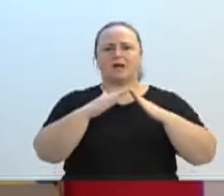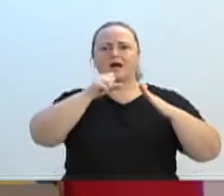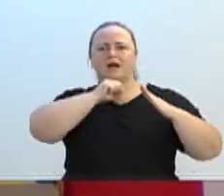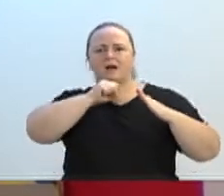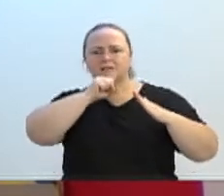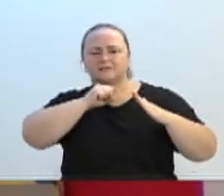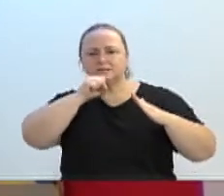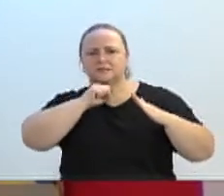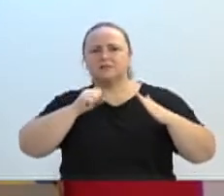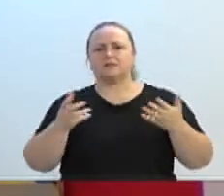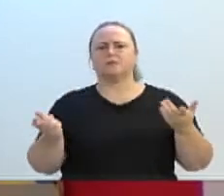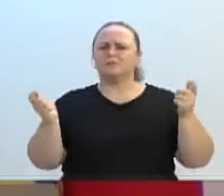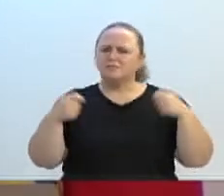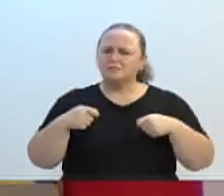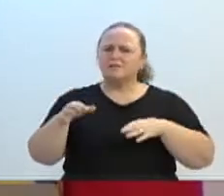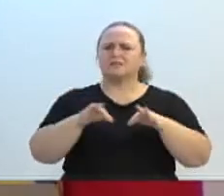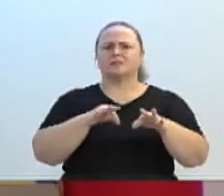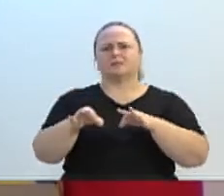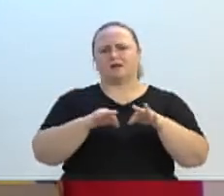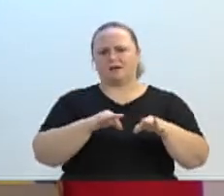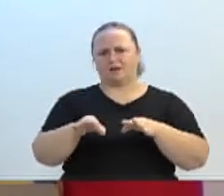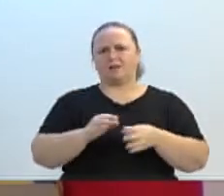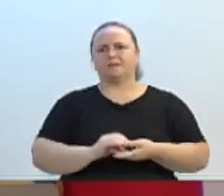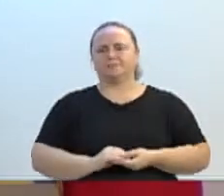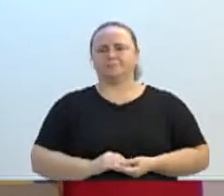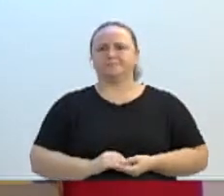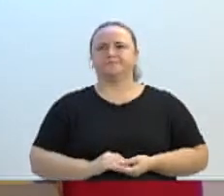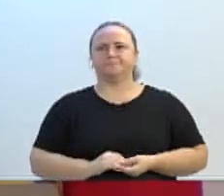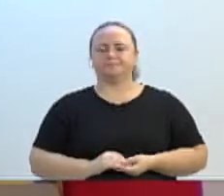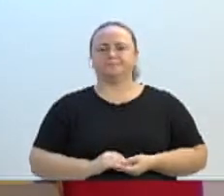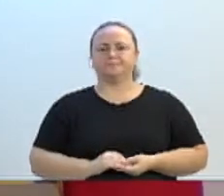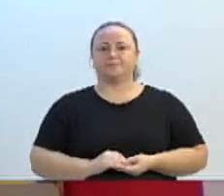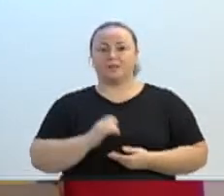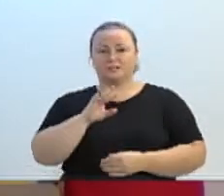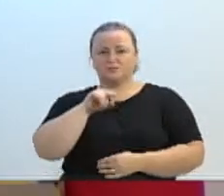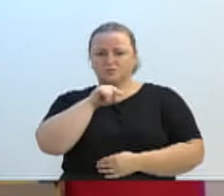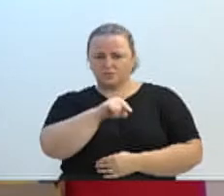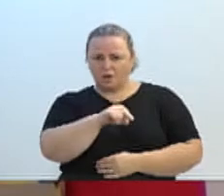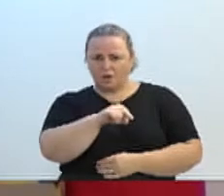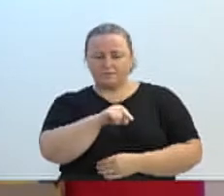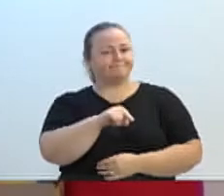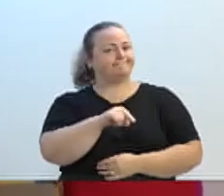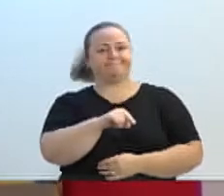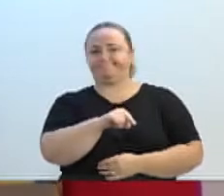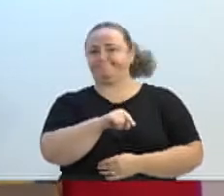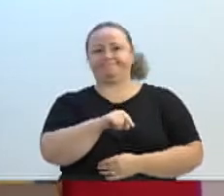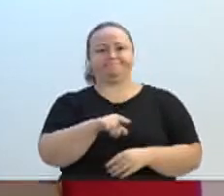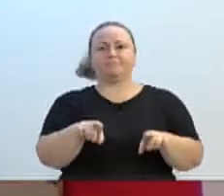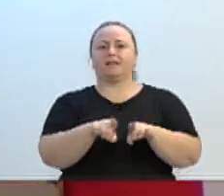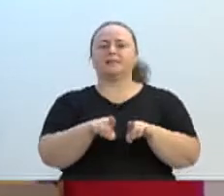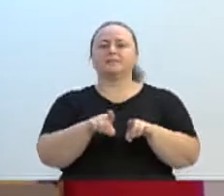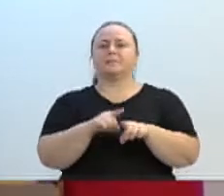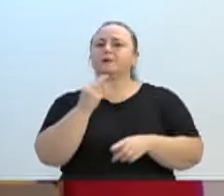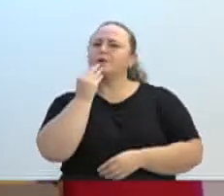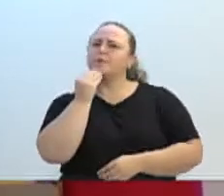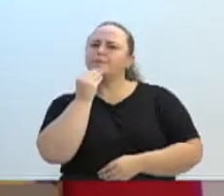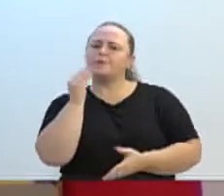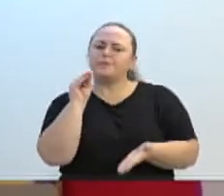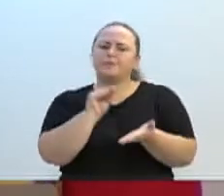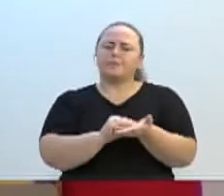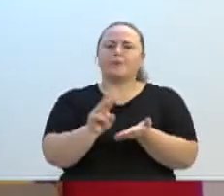Essa logística, mais uma vez, aparecendo em redes sociais. E não só esse caso. Eu estou buscando um grupo ali, mais alguns moradores